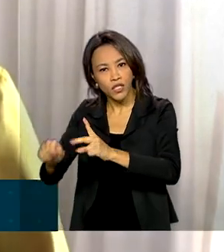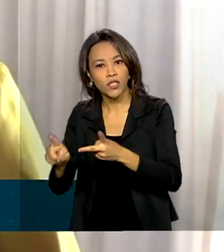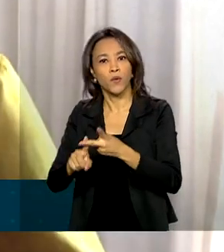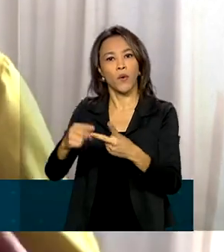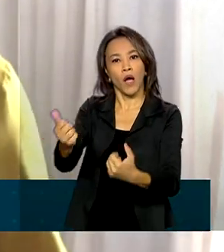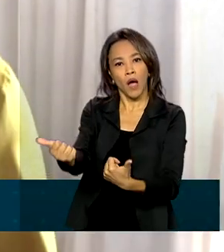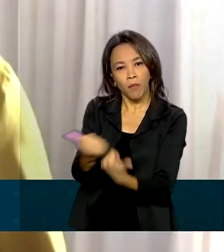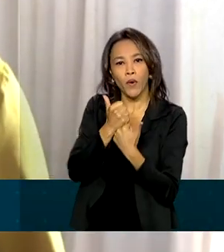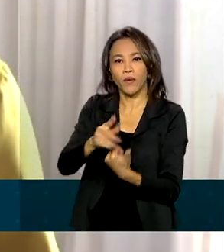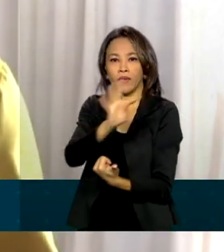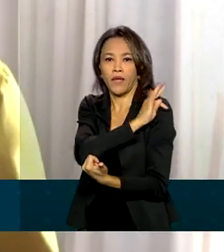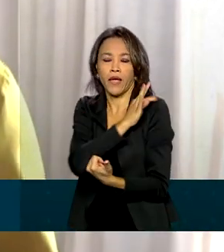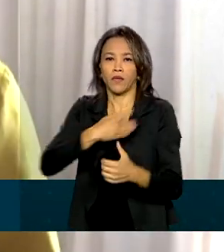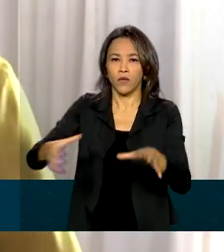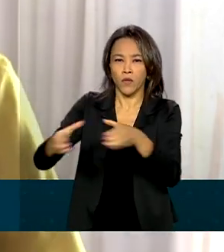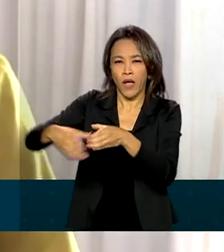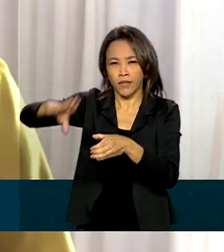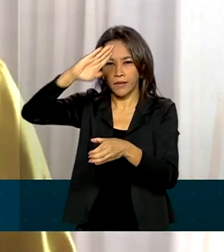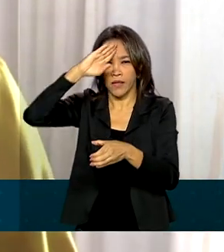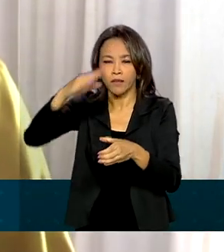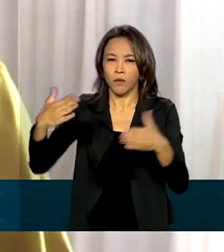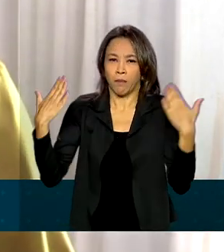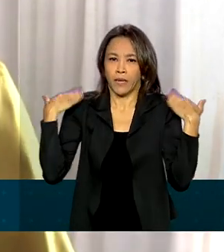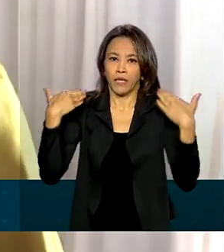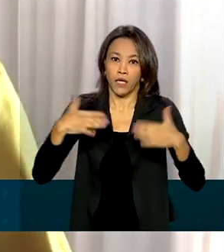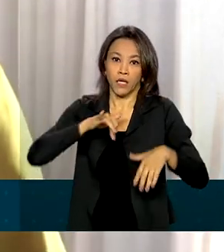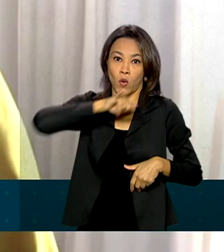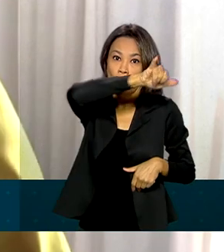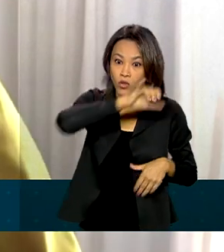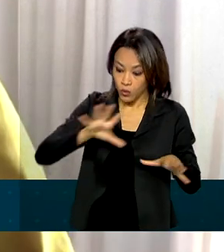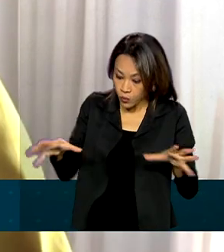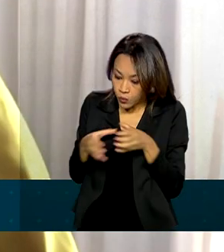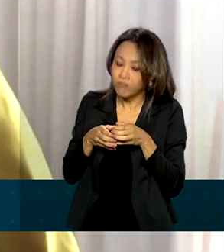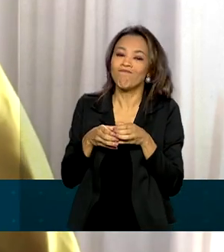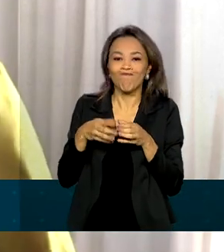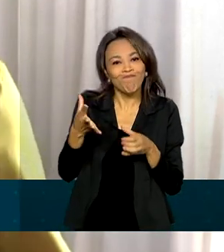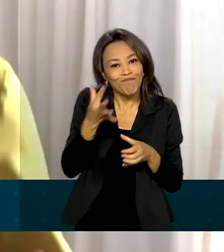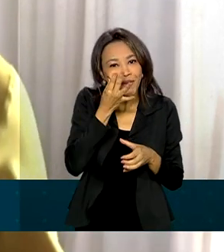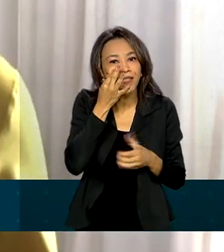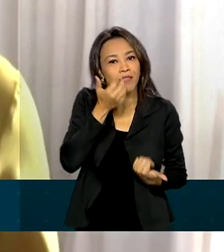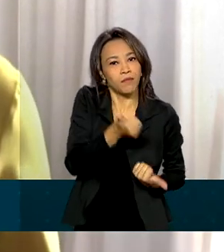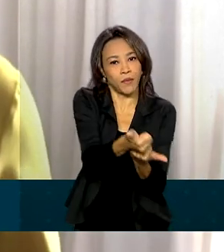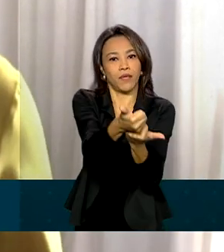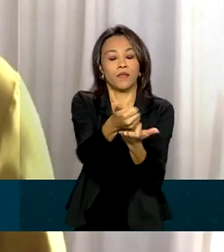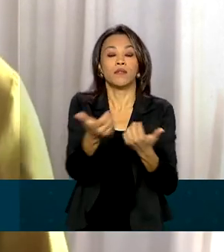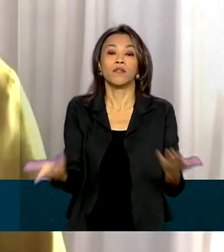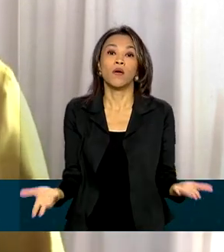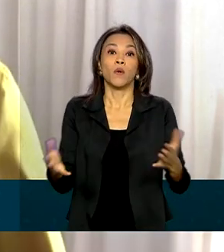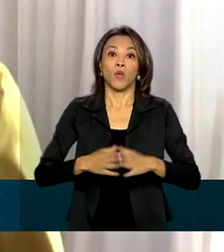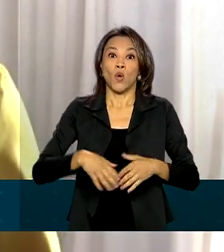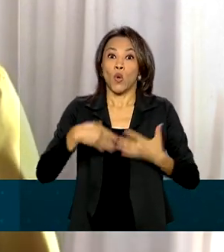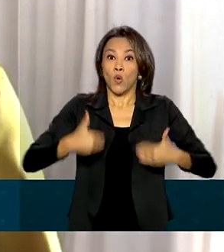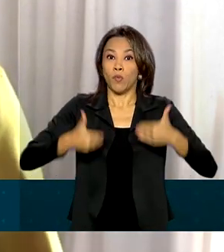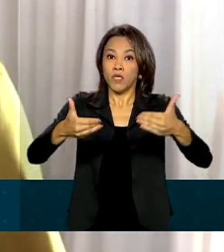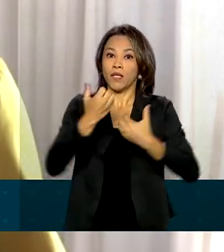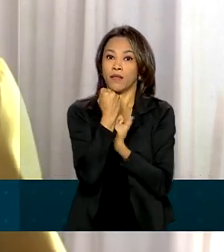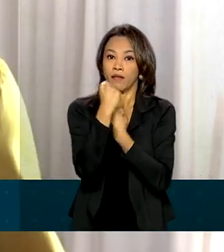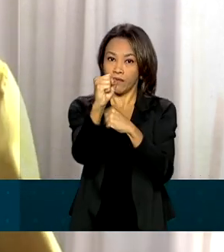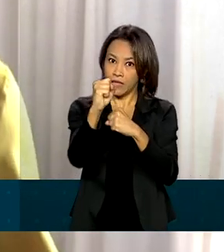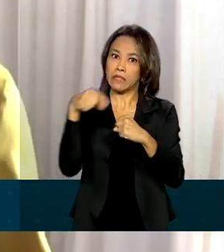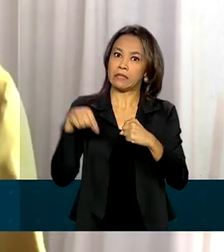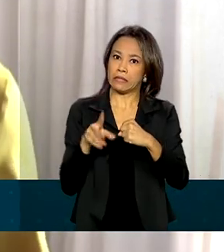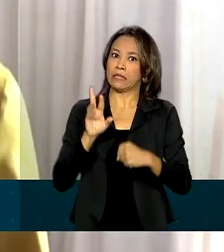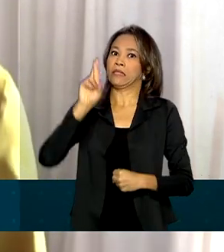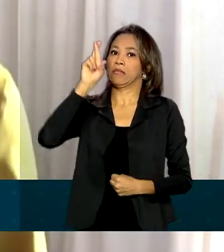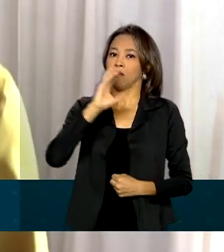saúde, exército, marinha e aeronáutica estiveram presentes. O Ministério da Defesa foi o responsável por